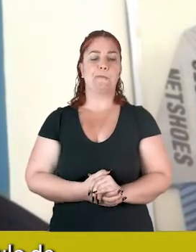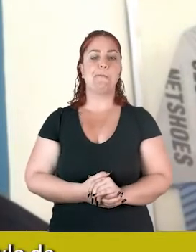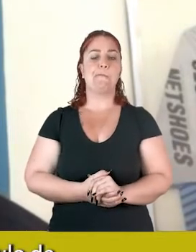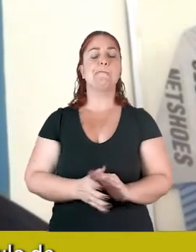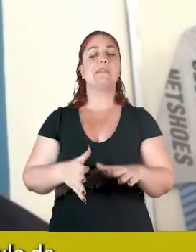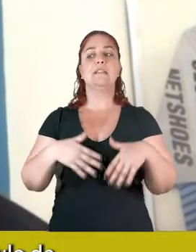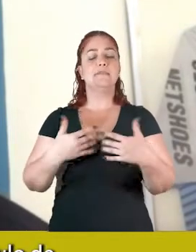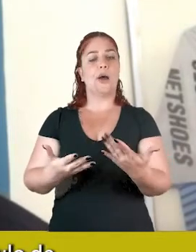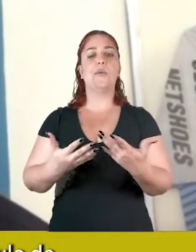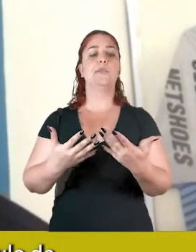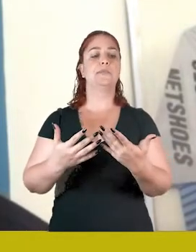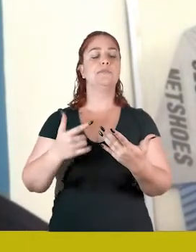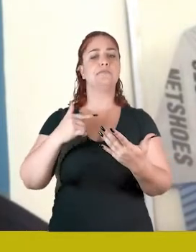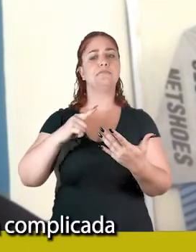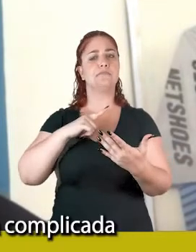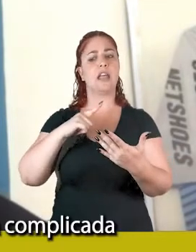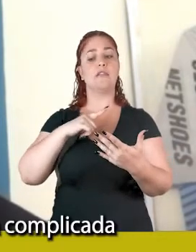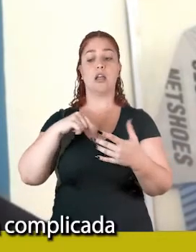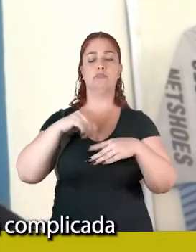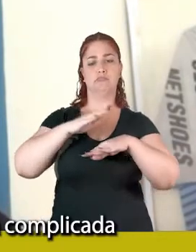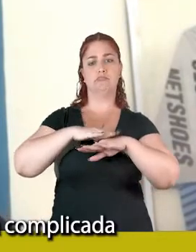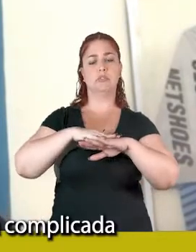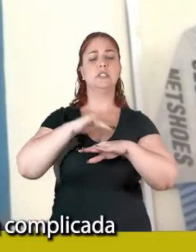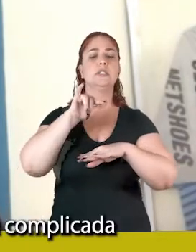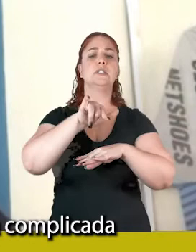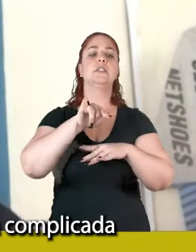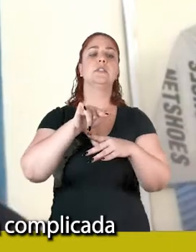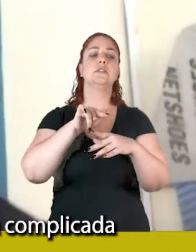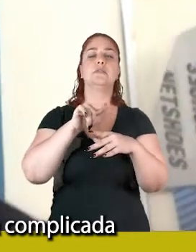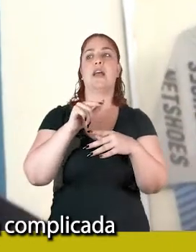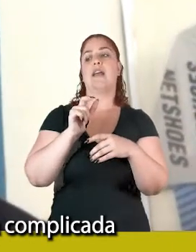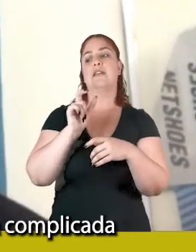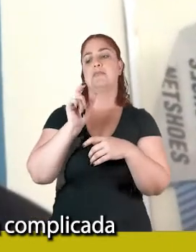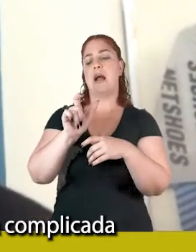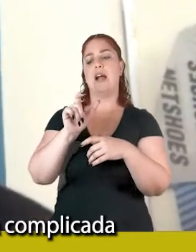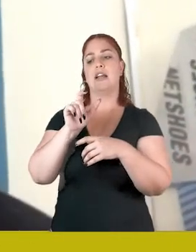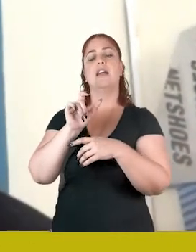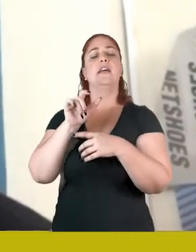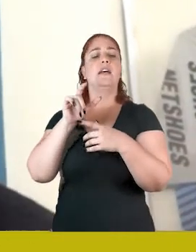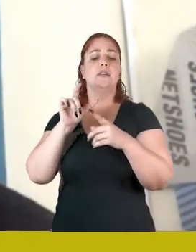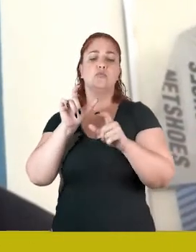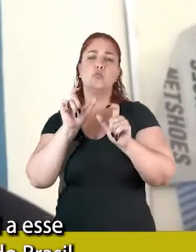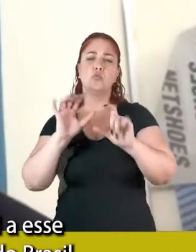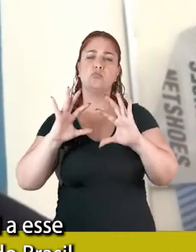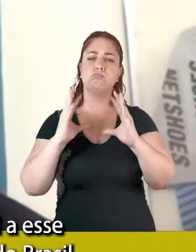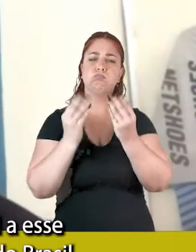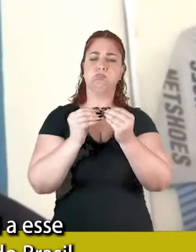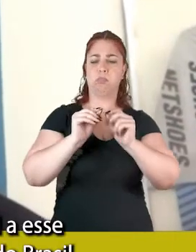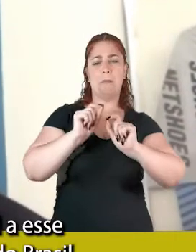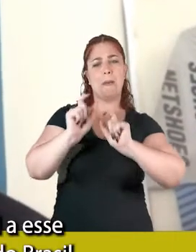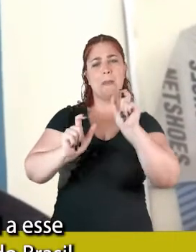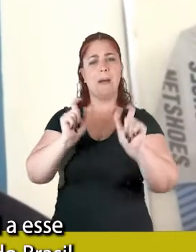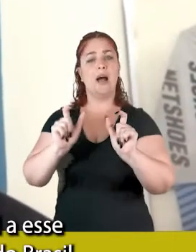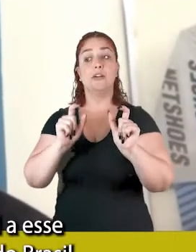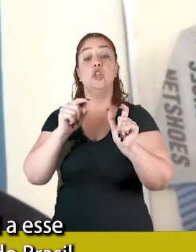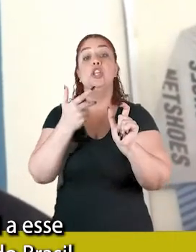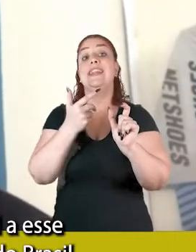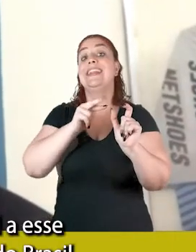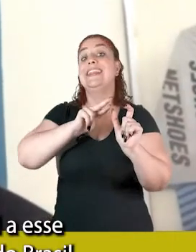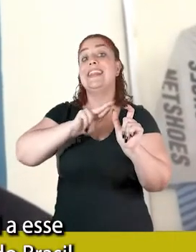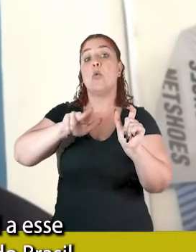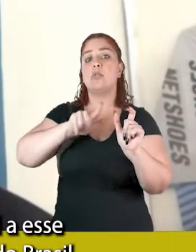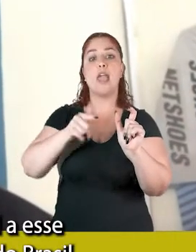E o livro tem esse título, eu não sei, é uma palavra complicada, acho que é a inigibilidade, uma coisa assim. Não tem outro igual a esse,